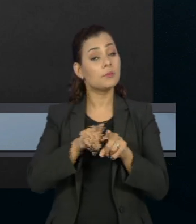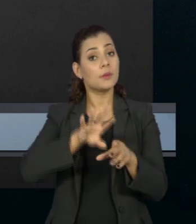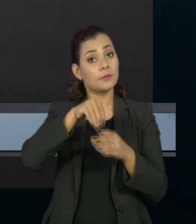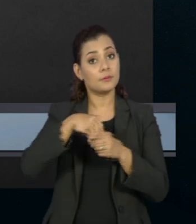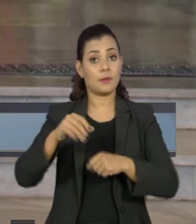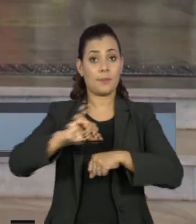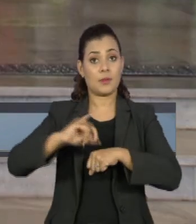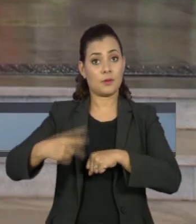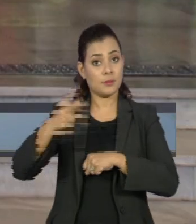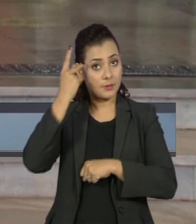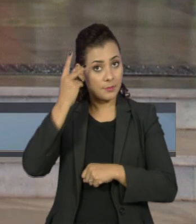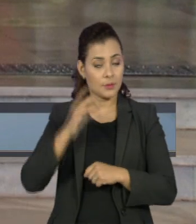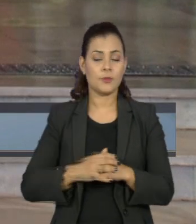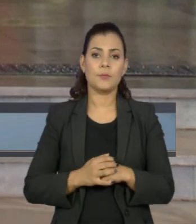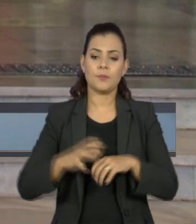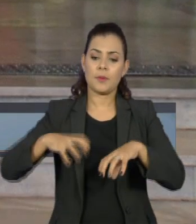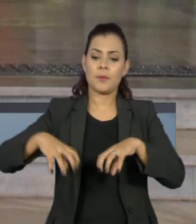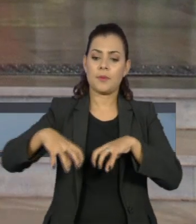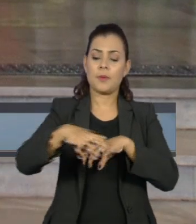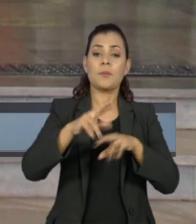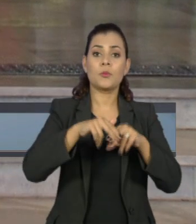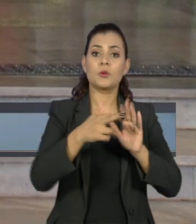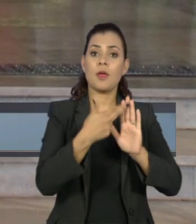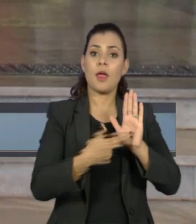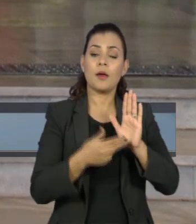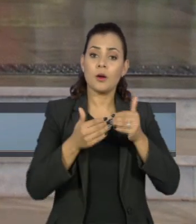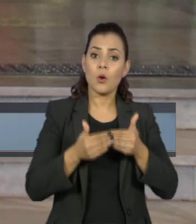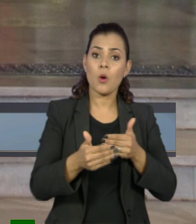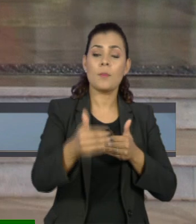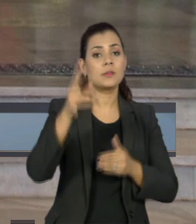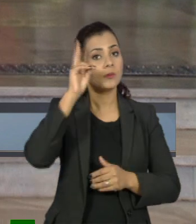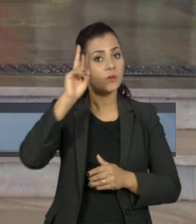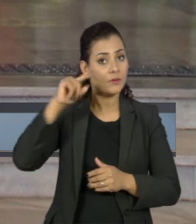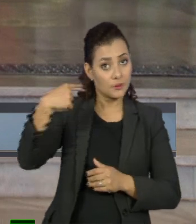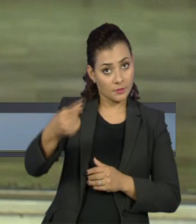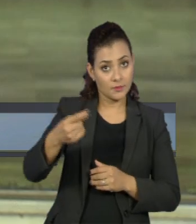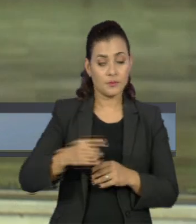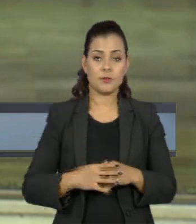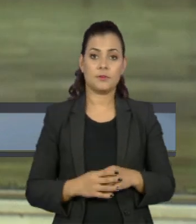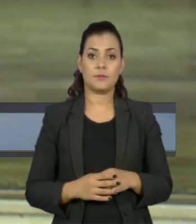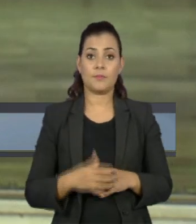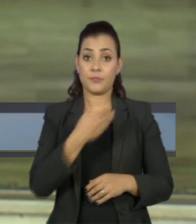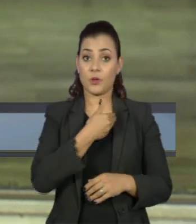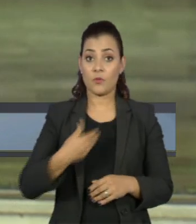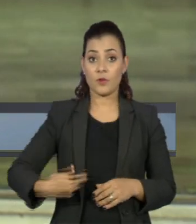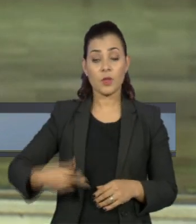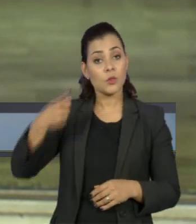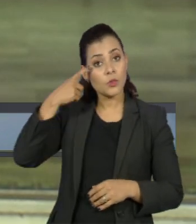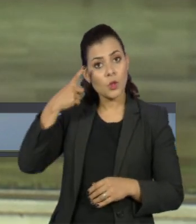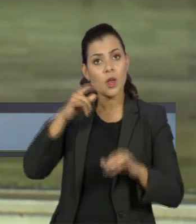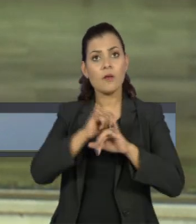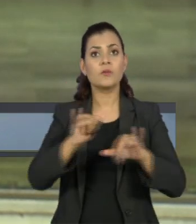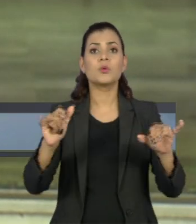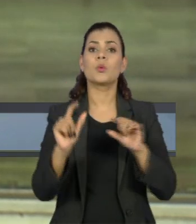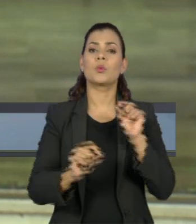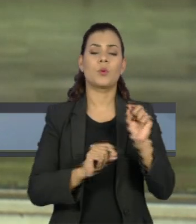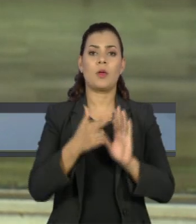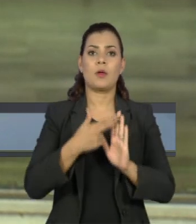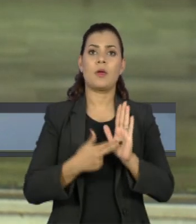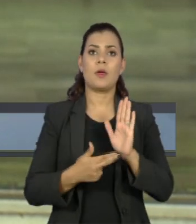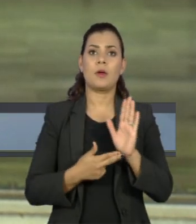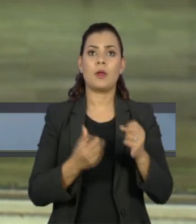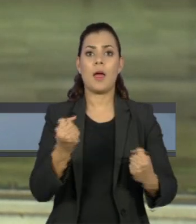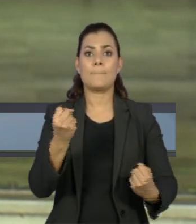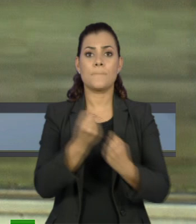Grande São Paulo. As medidas passam a valer na próxima segunda-feira. O governador João Dória também anunciou medidas de